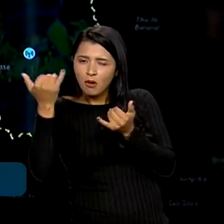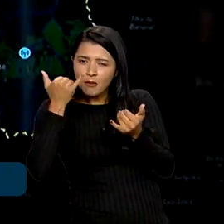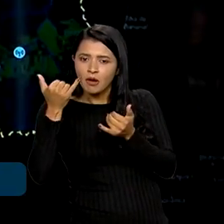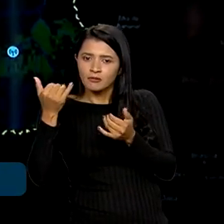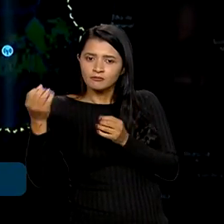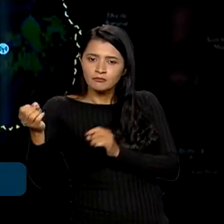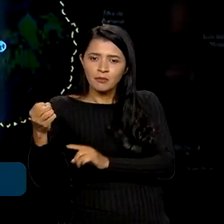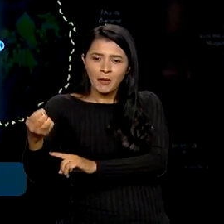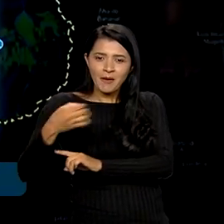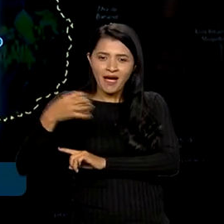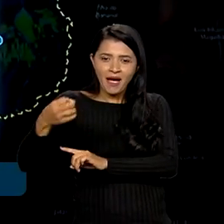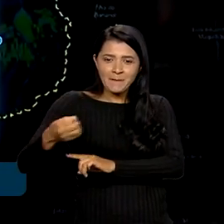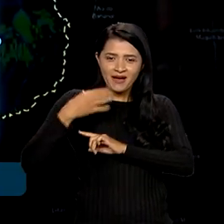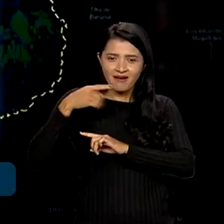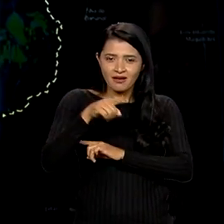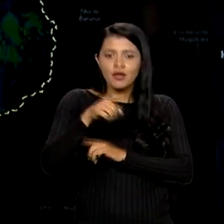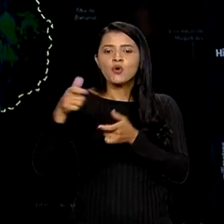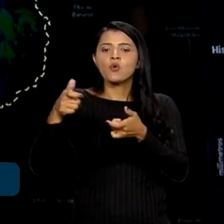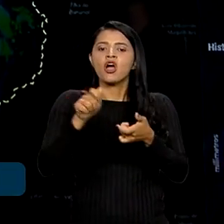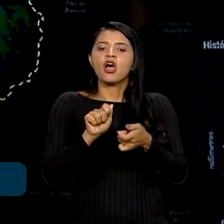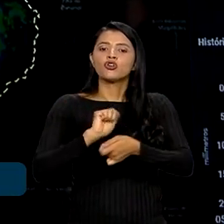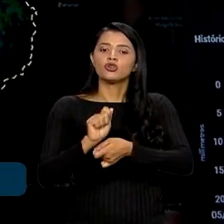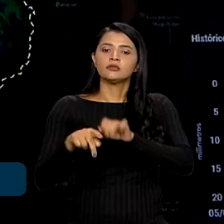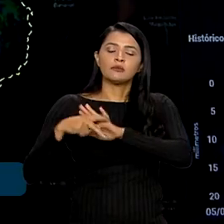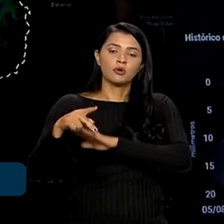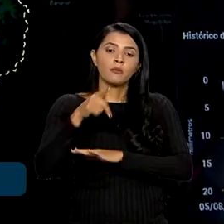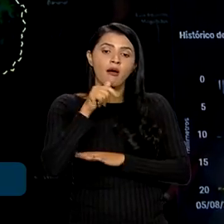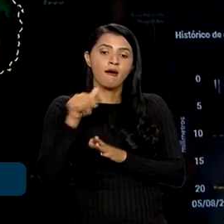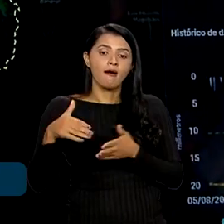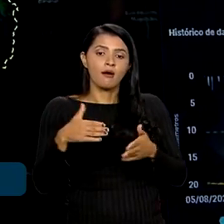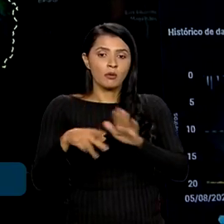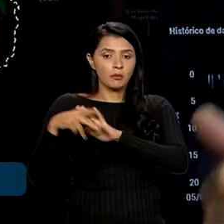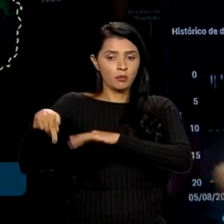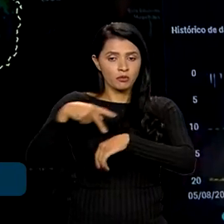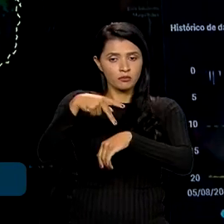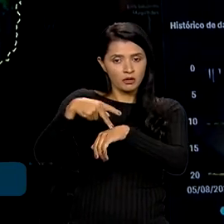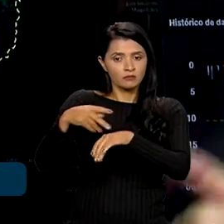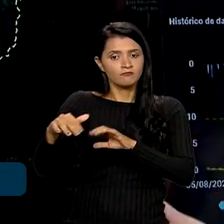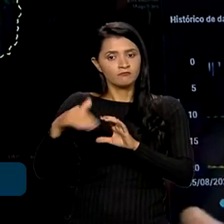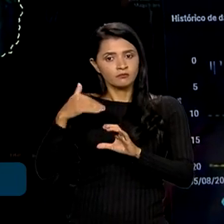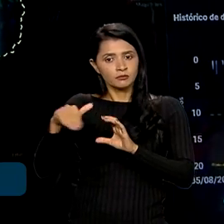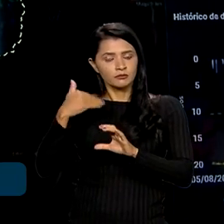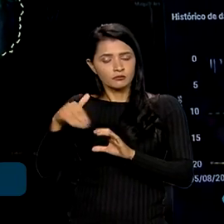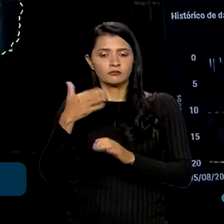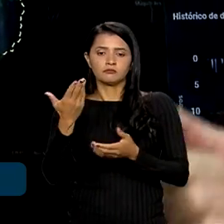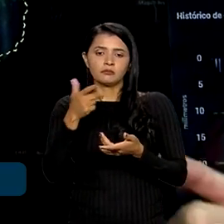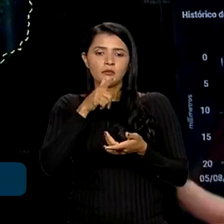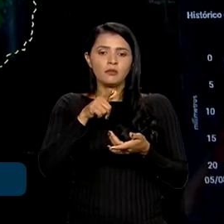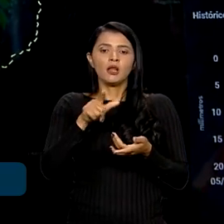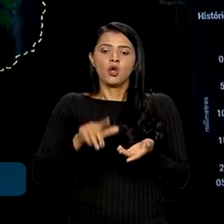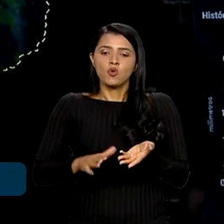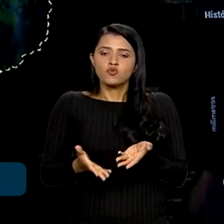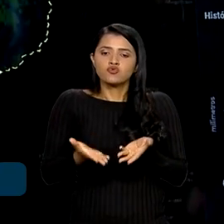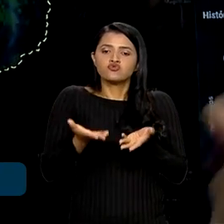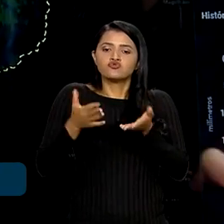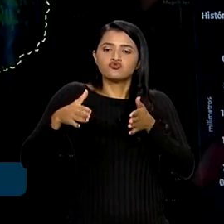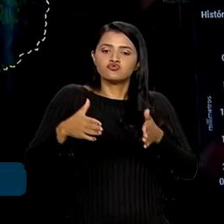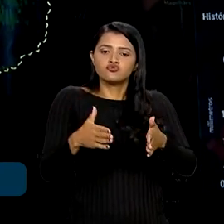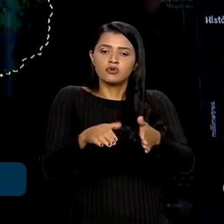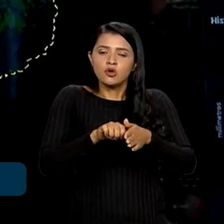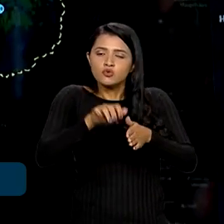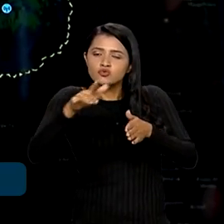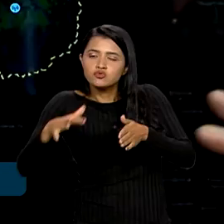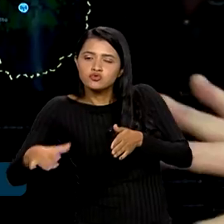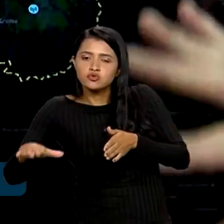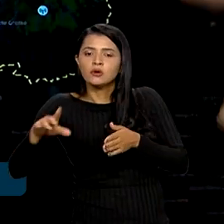agências nacionais de águas desses países, que nos dão dados sobre precipitação, o nível do rio, a vazão.